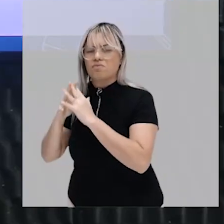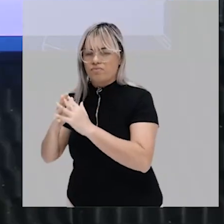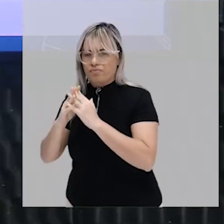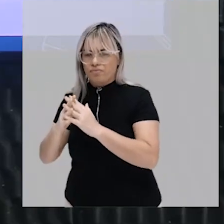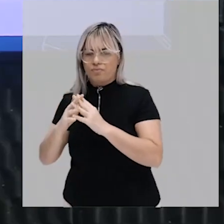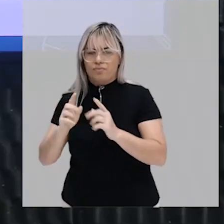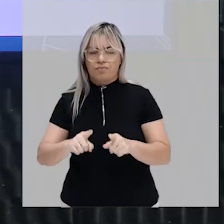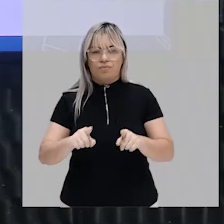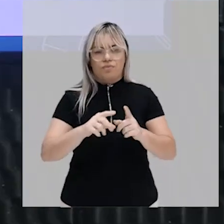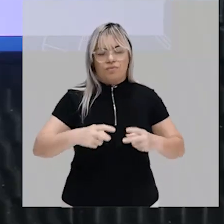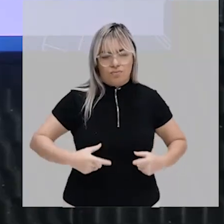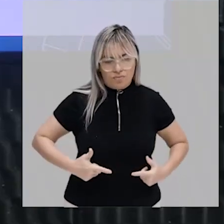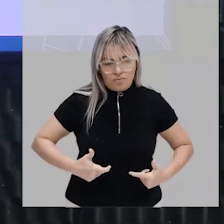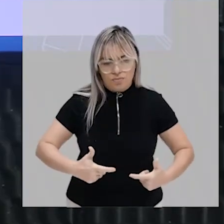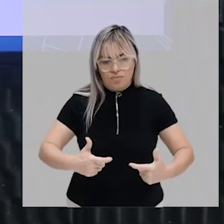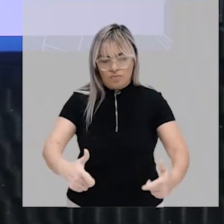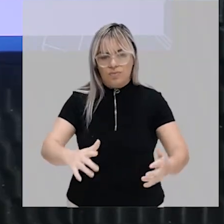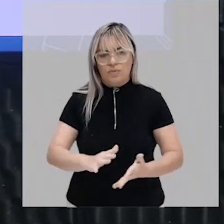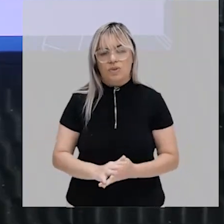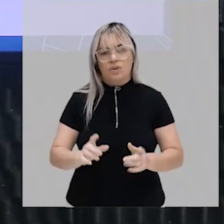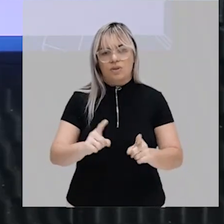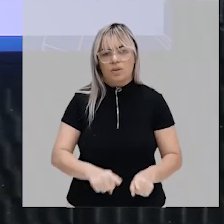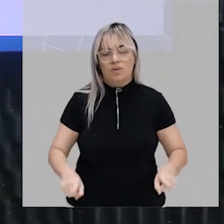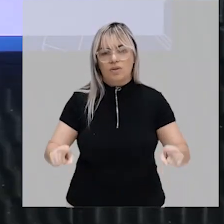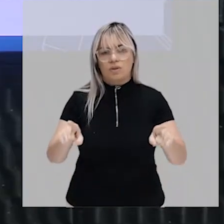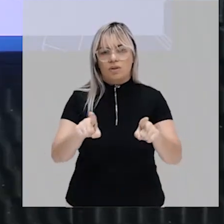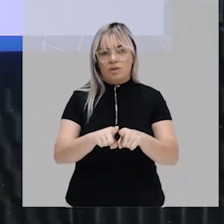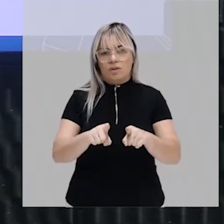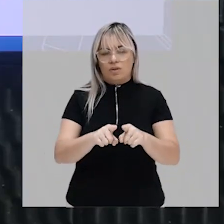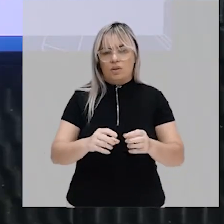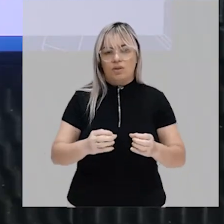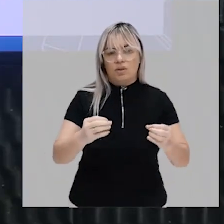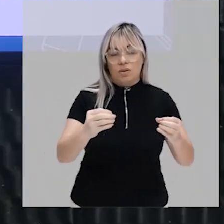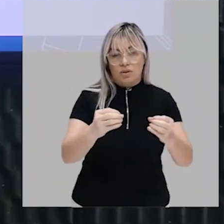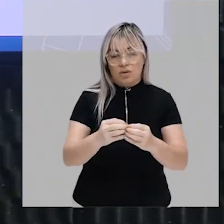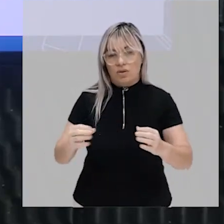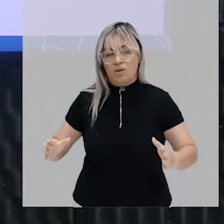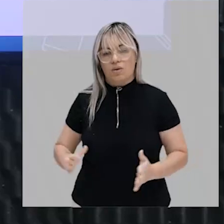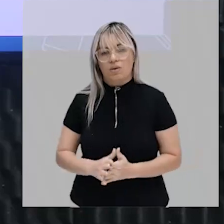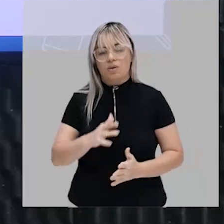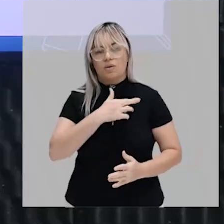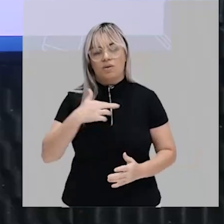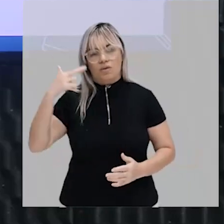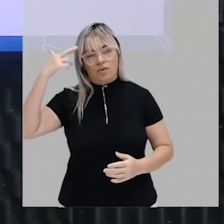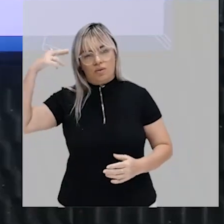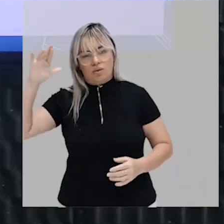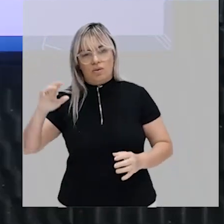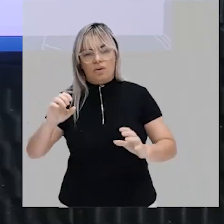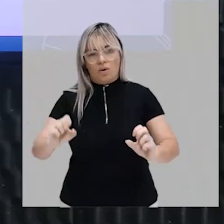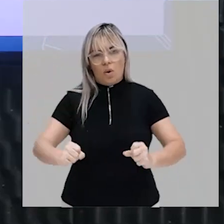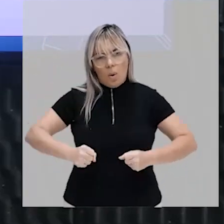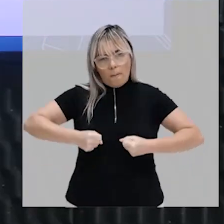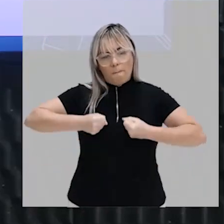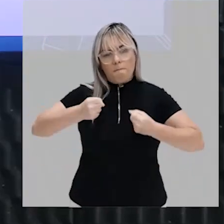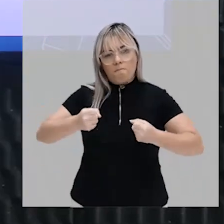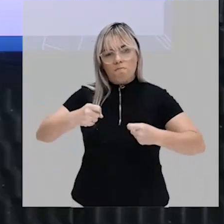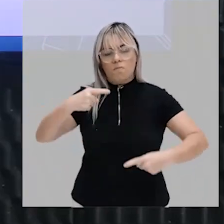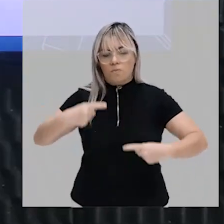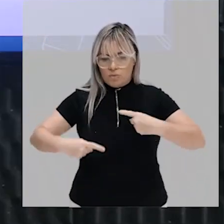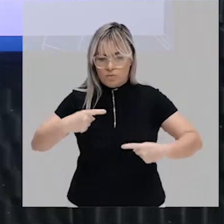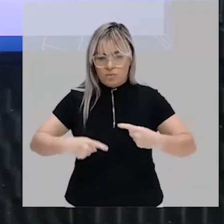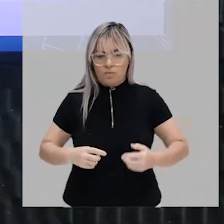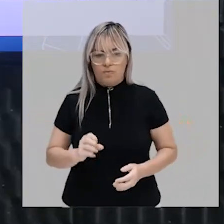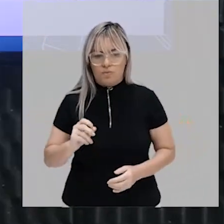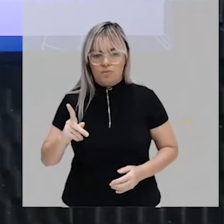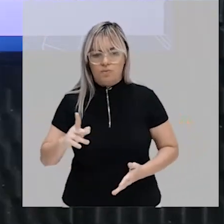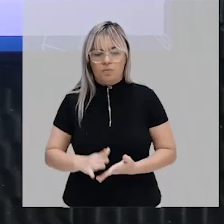e que existe também uma aproximação da religião com o poder político ok vamos lá